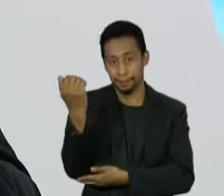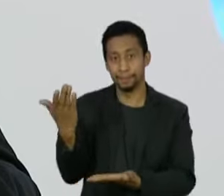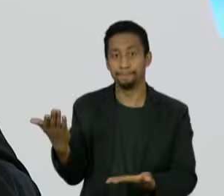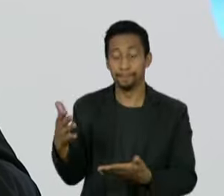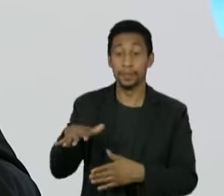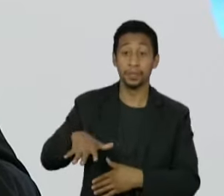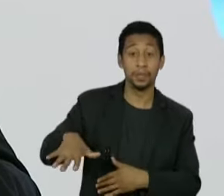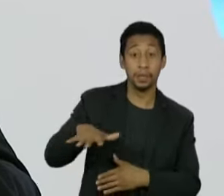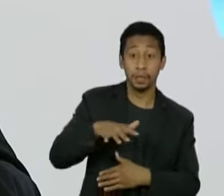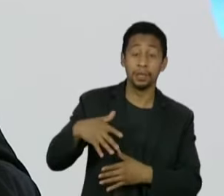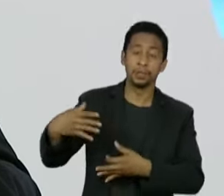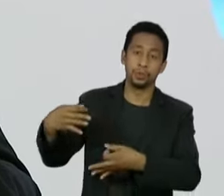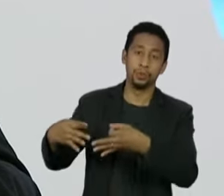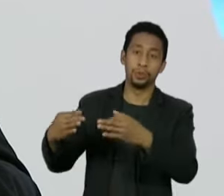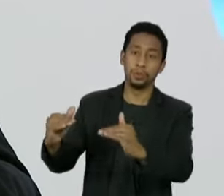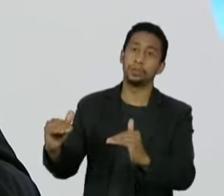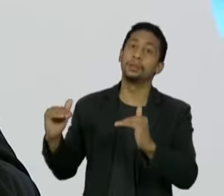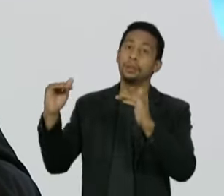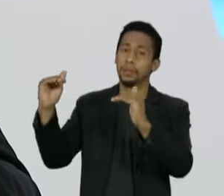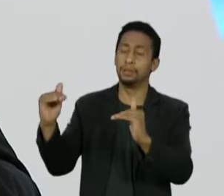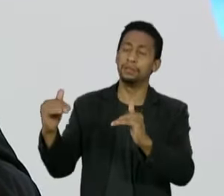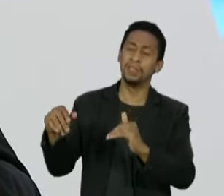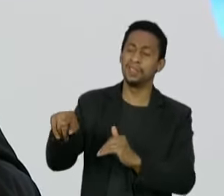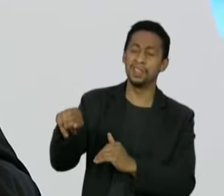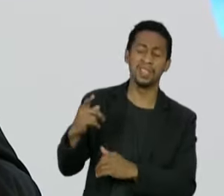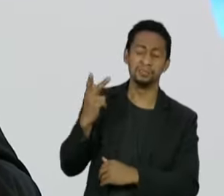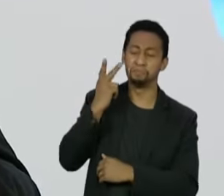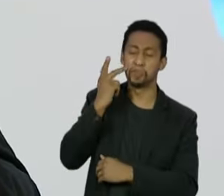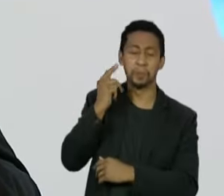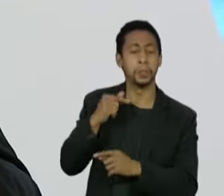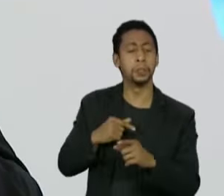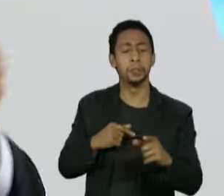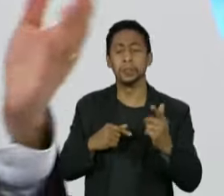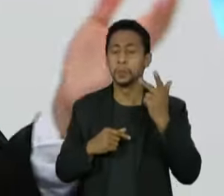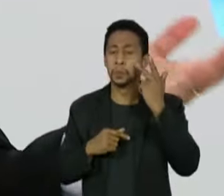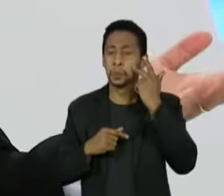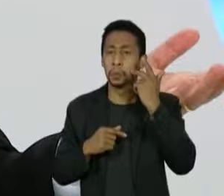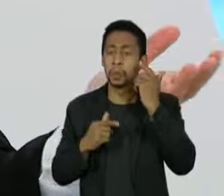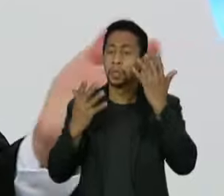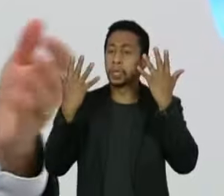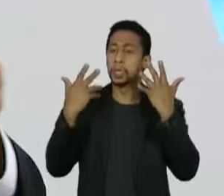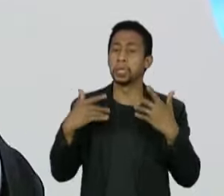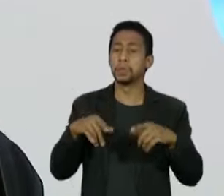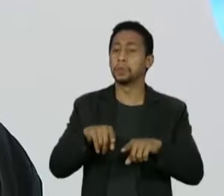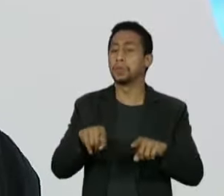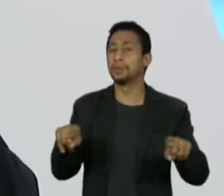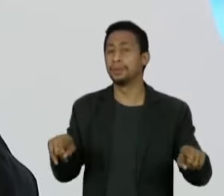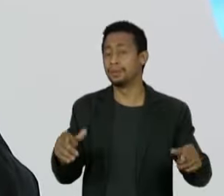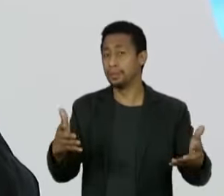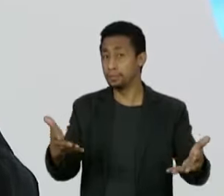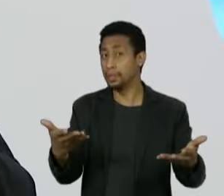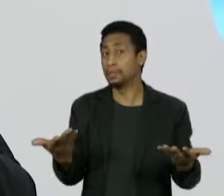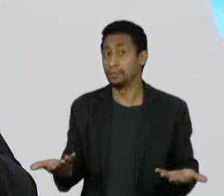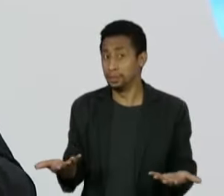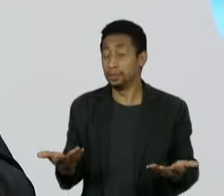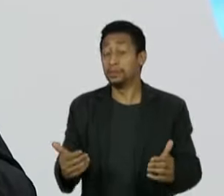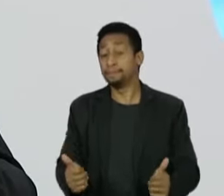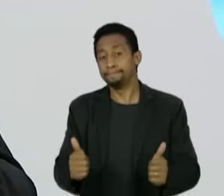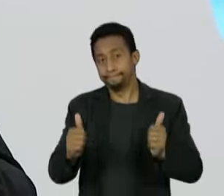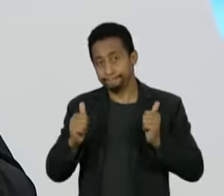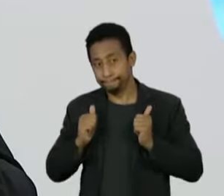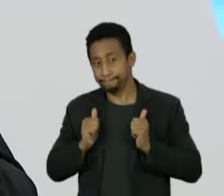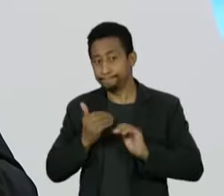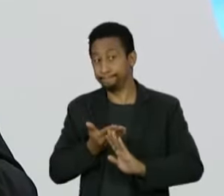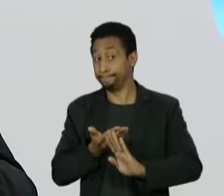brasileiras. Você transformou em natural o que não é natural. a obrigação de ser, como bem falou o Fabiano, isento, inerte,